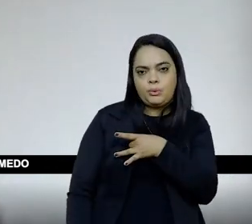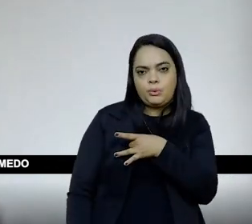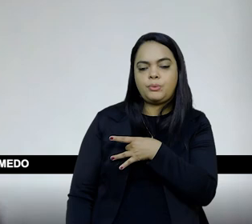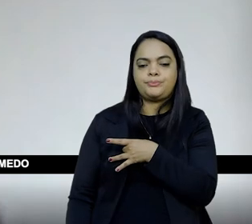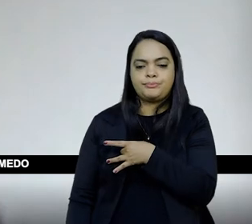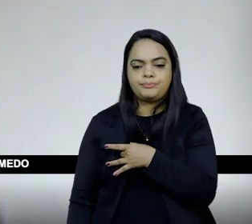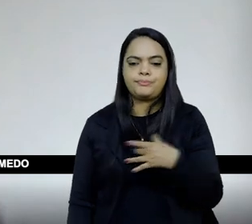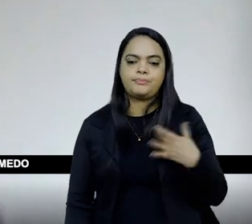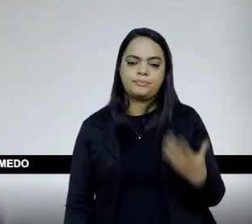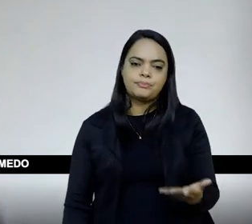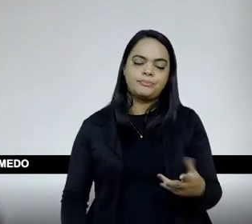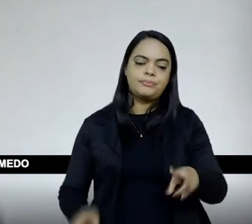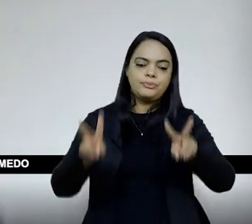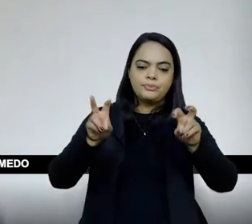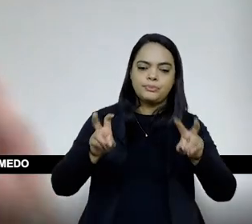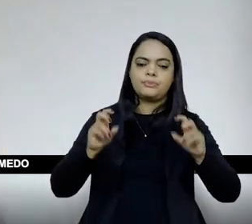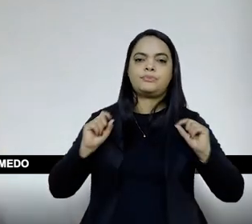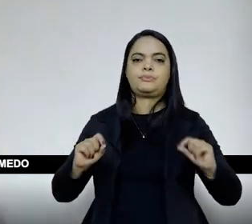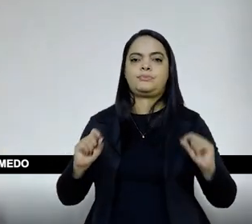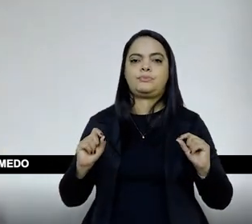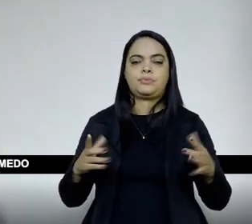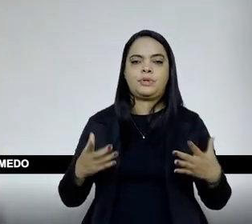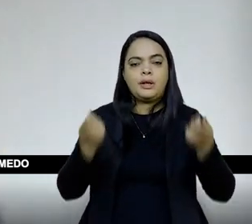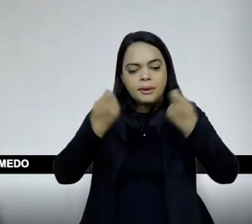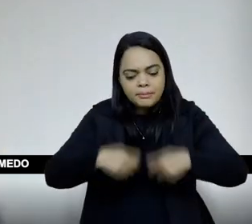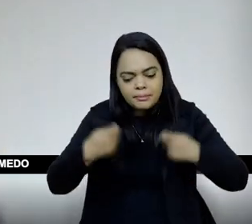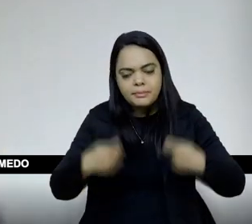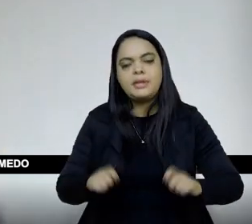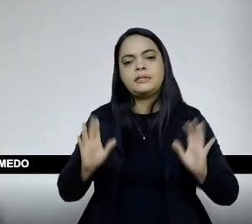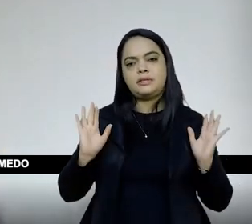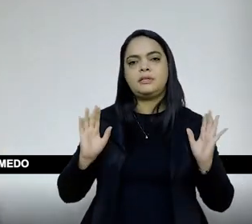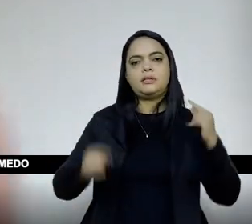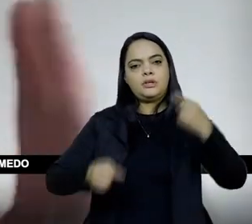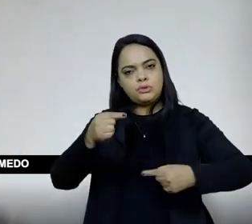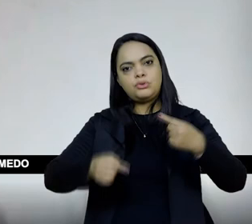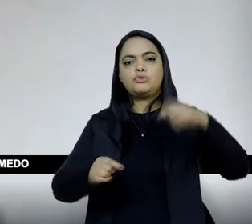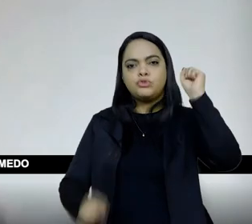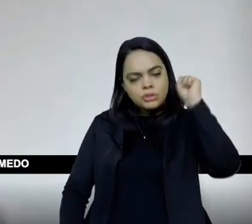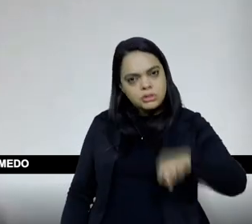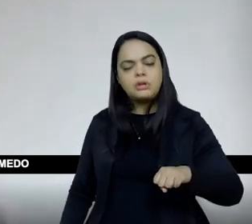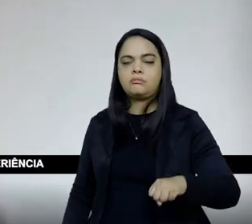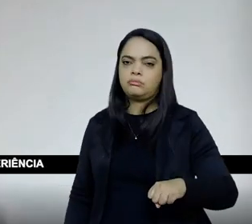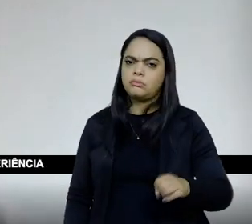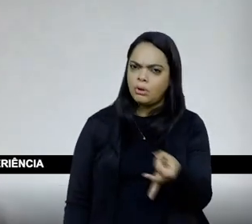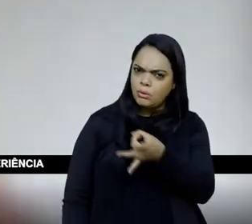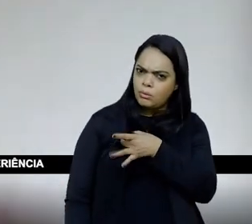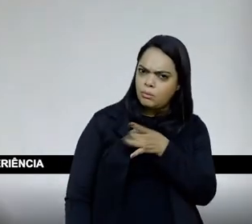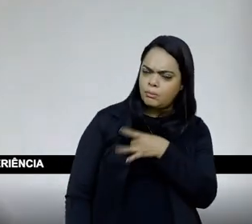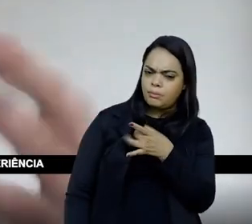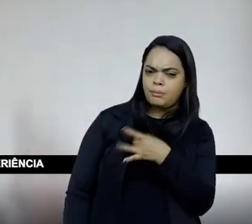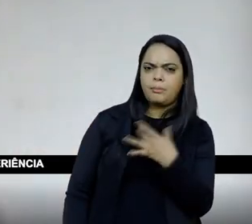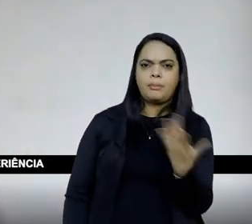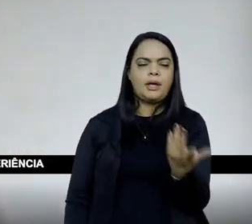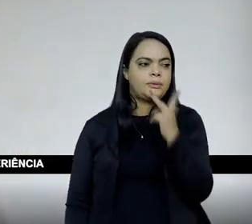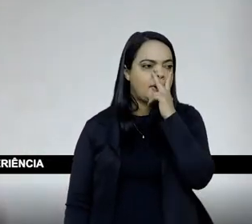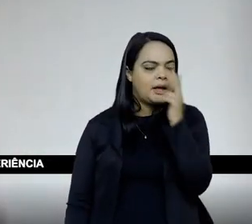Então, acho que é uma questão que a gente precisa problematizar, né? Assim, porque o medo convoca a violência,